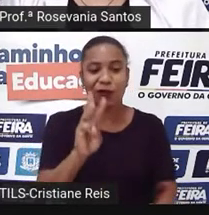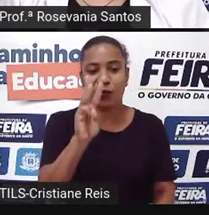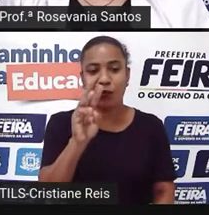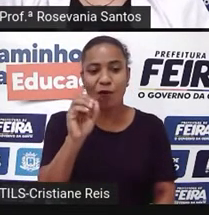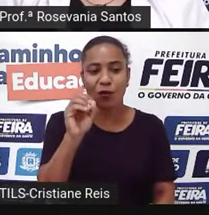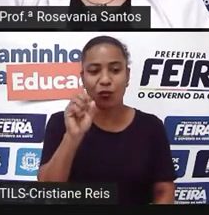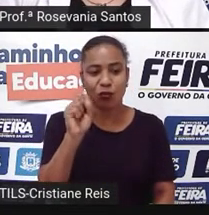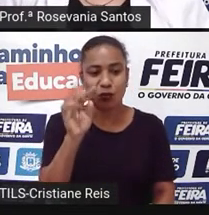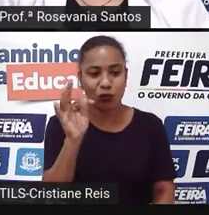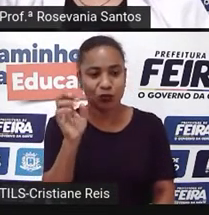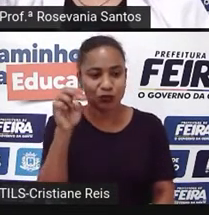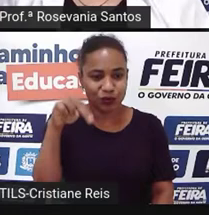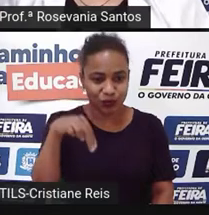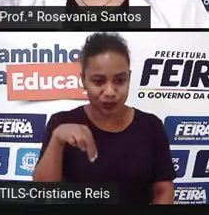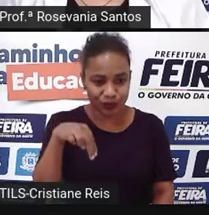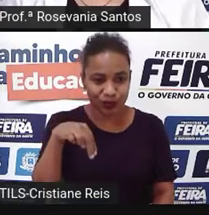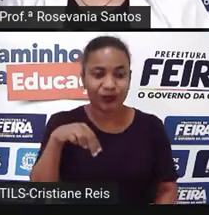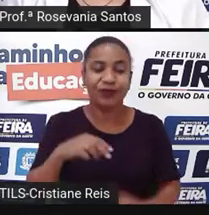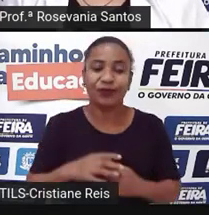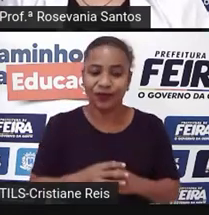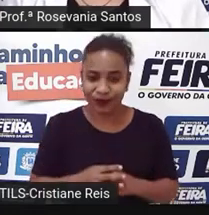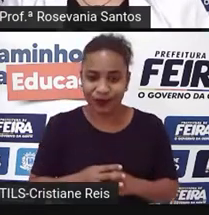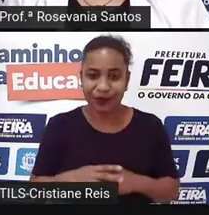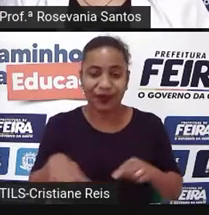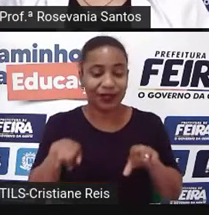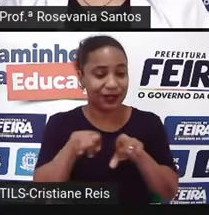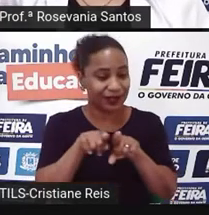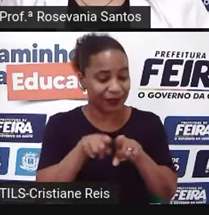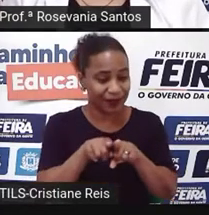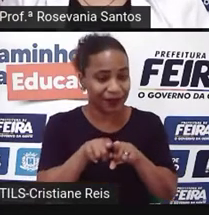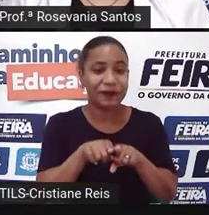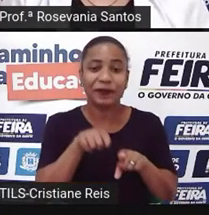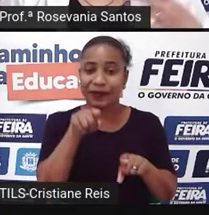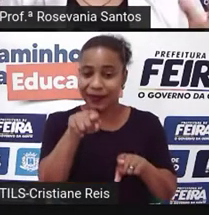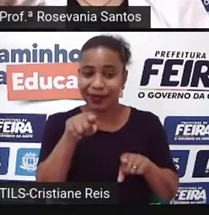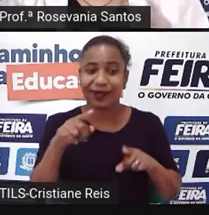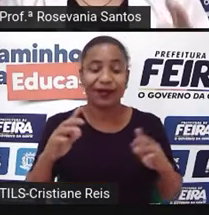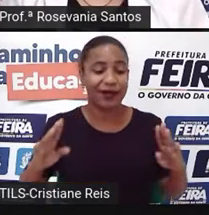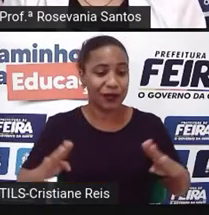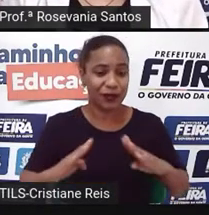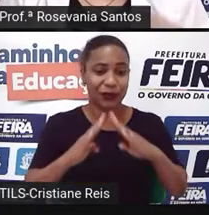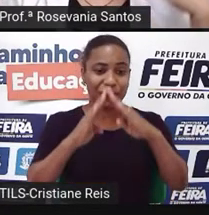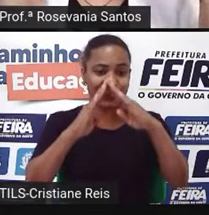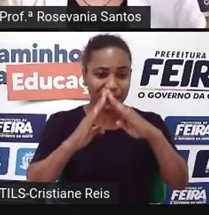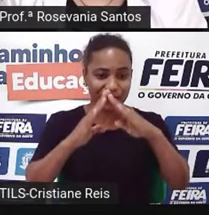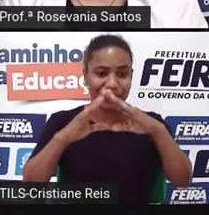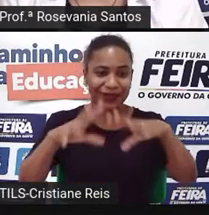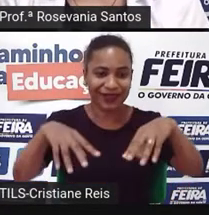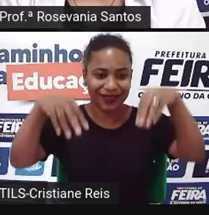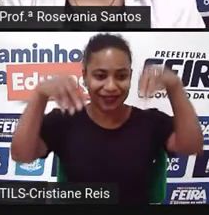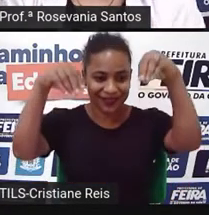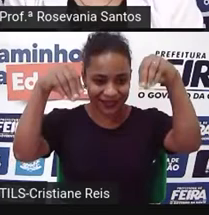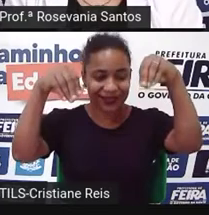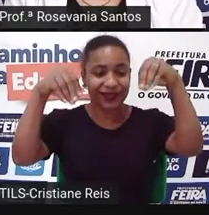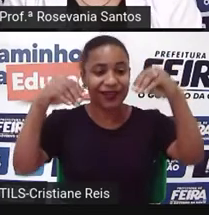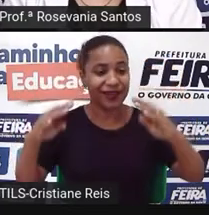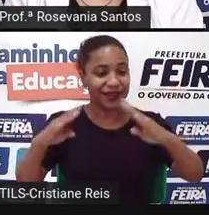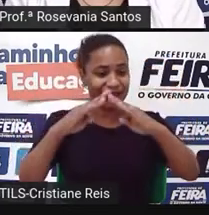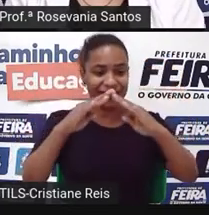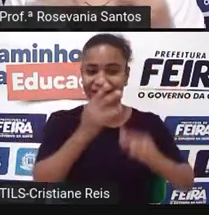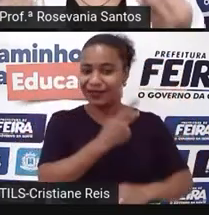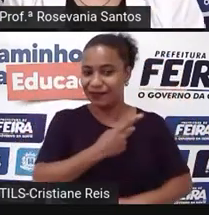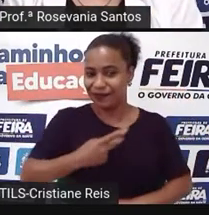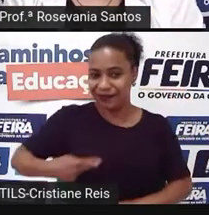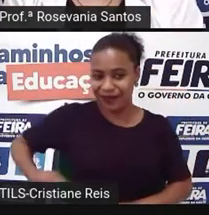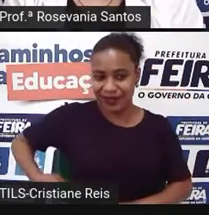espacinho aqui, é sede, né, da Casa Branca, onde quase todos os filmes norte-americanos a gente, né, percebe ali a Casa